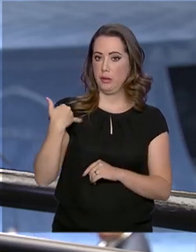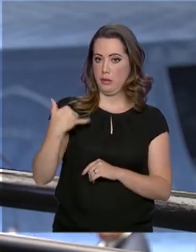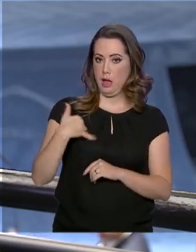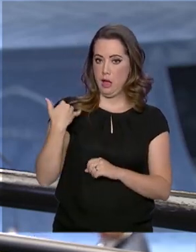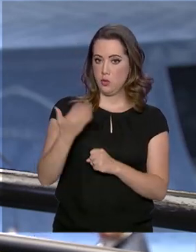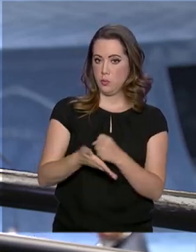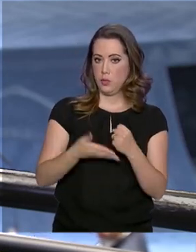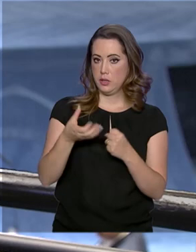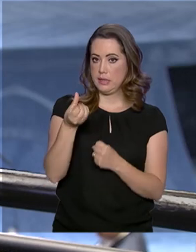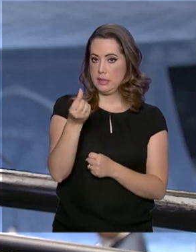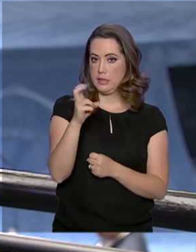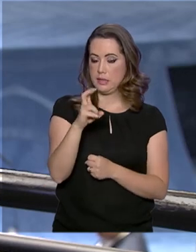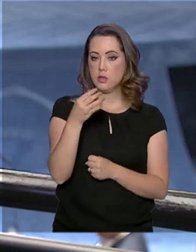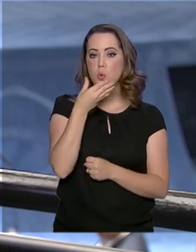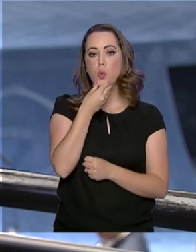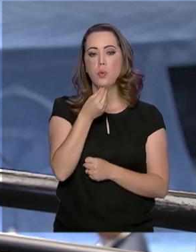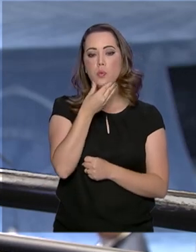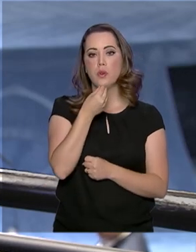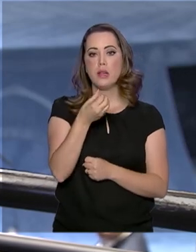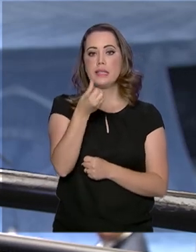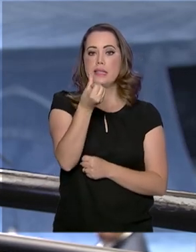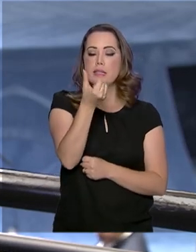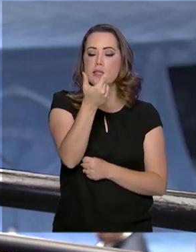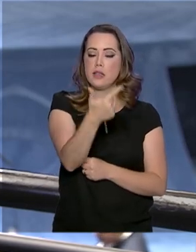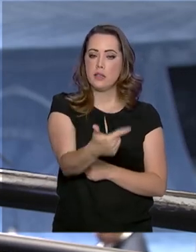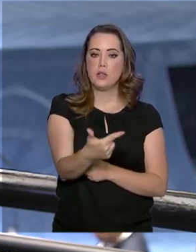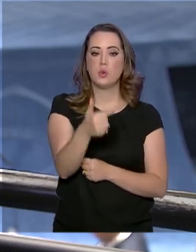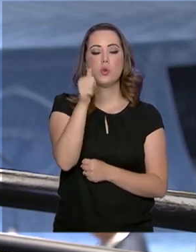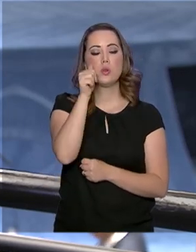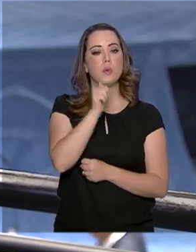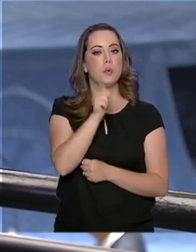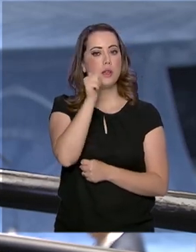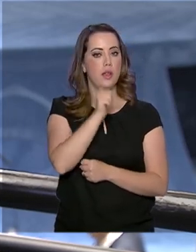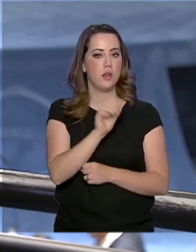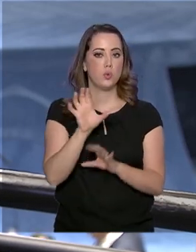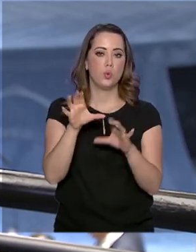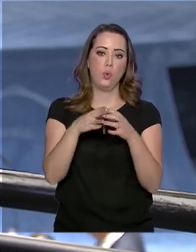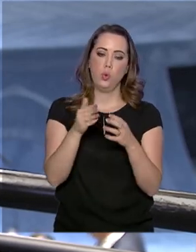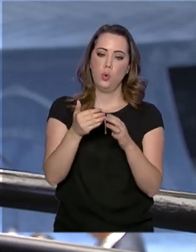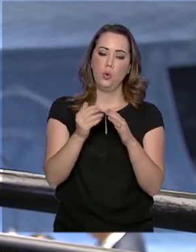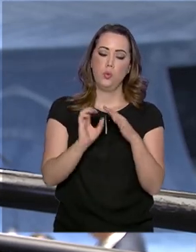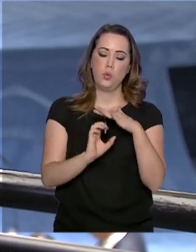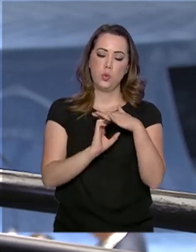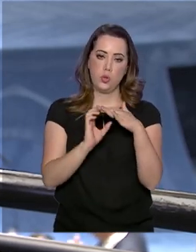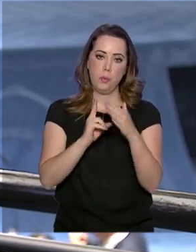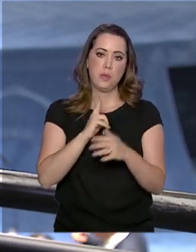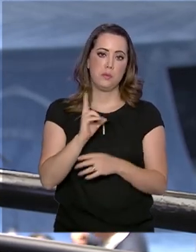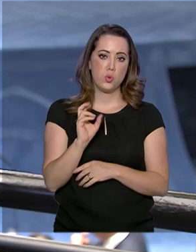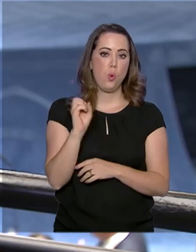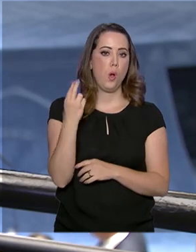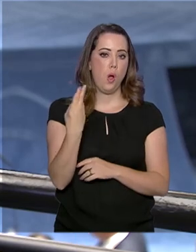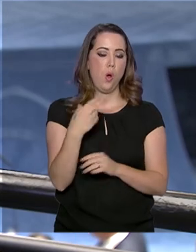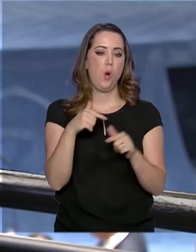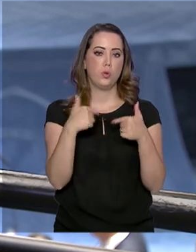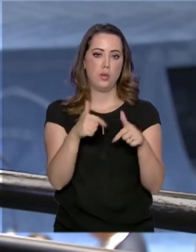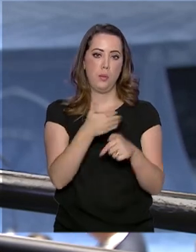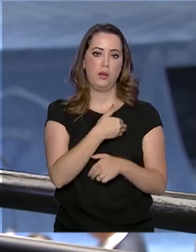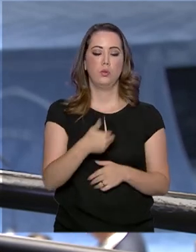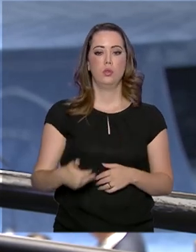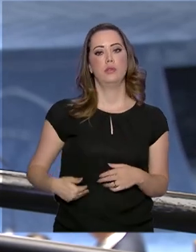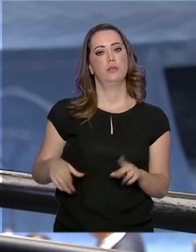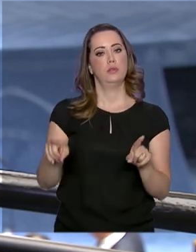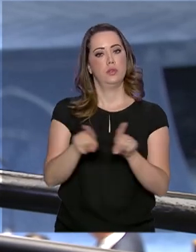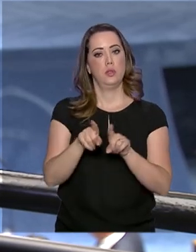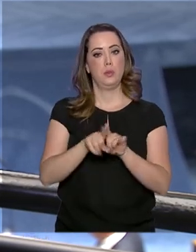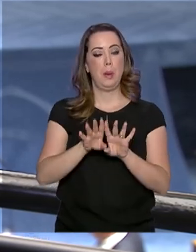65 anos para os homens e 62 anos para as mulheres, tanto no setor público quanto no privado. Mas algumas categorias têm